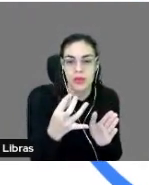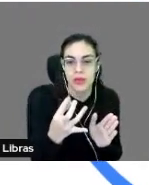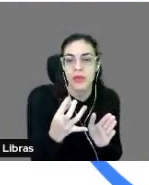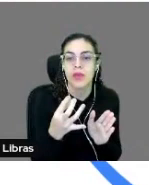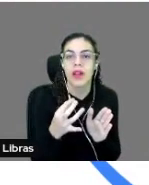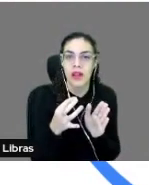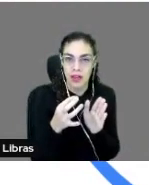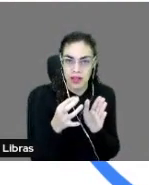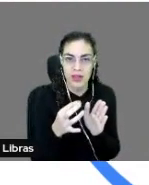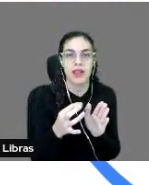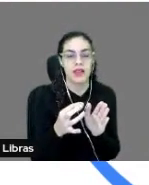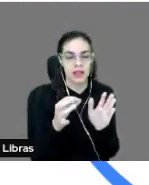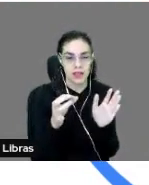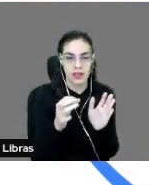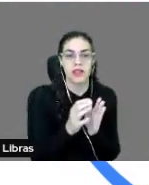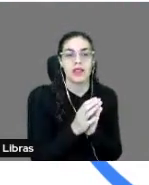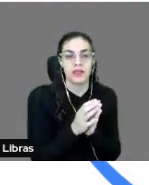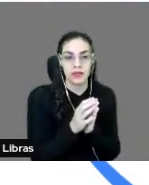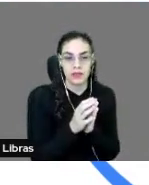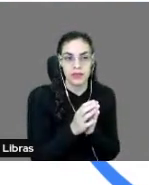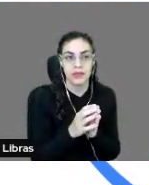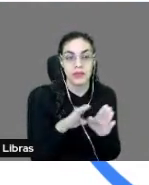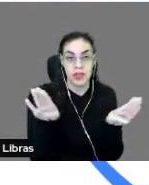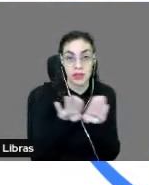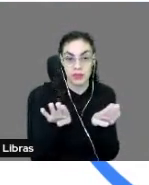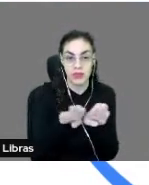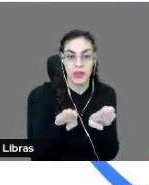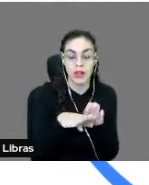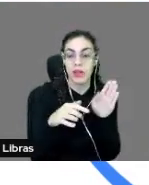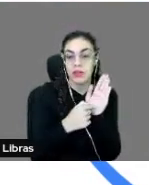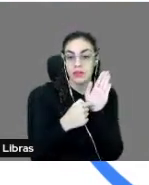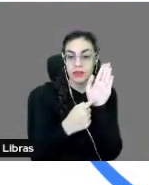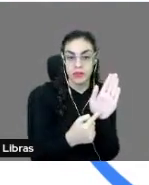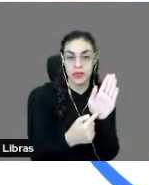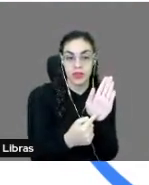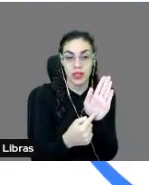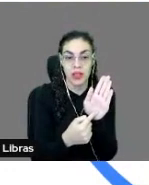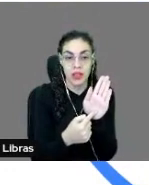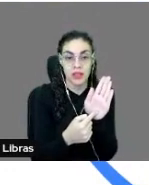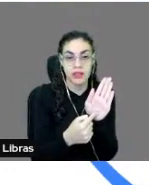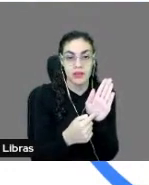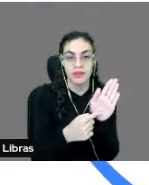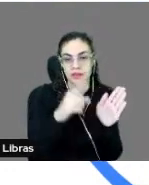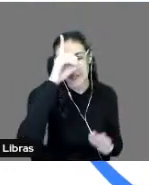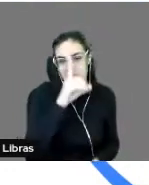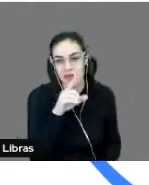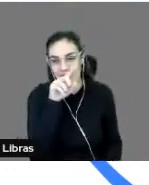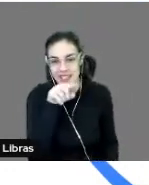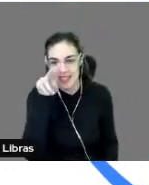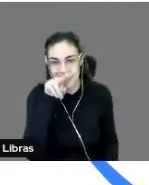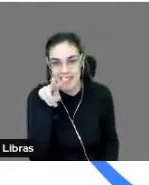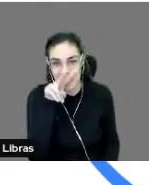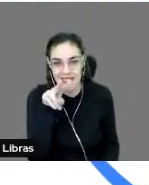se encontrou aí a correspondência. Então, dá uma porcentagem. Ele também vai destacar, né? Em amarelo aparece ali, vocês estão vendo,